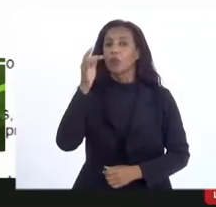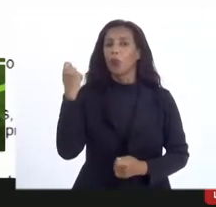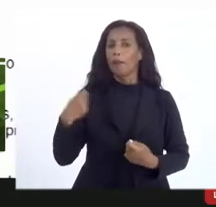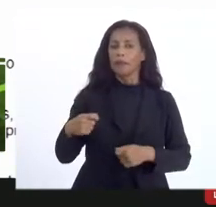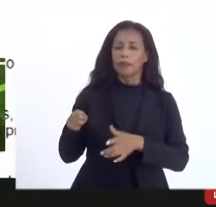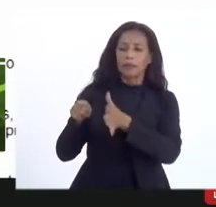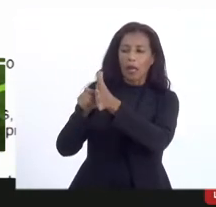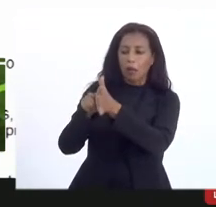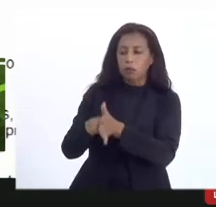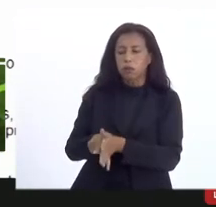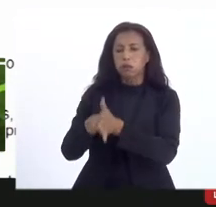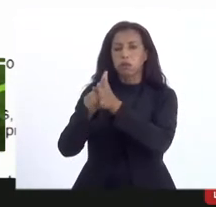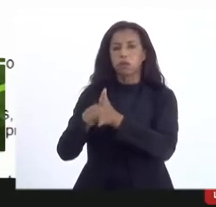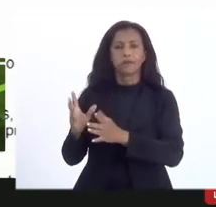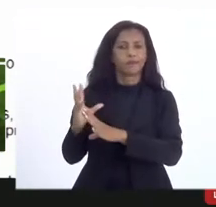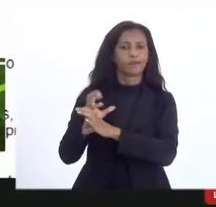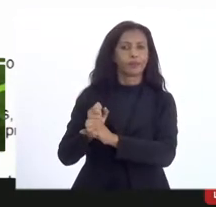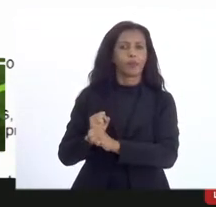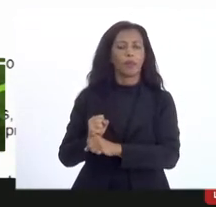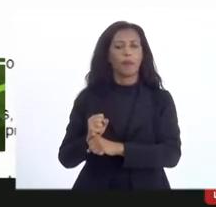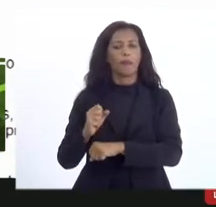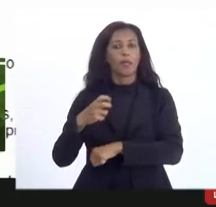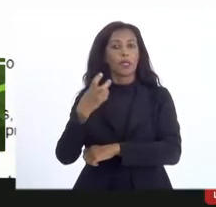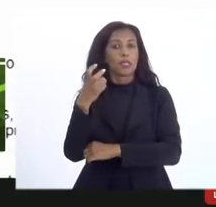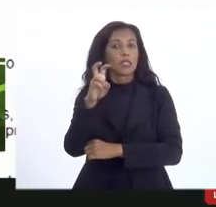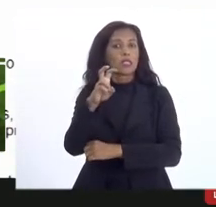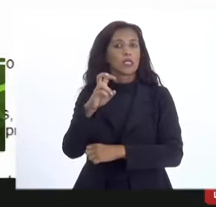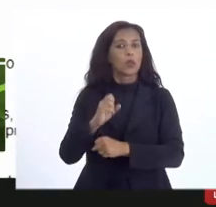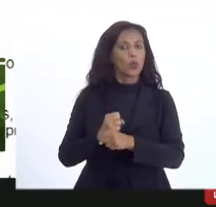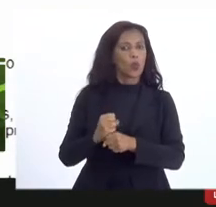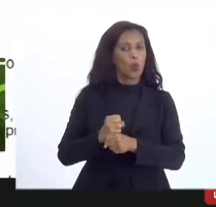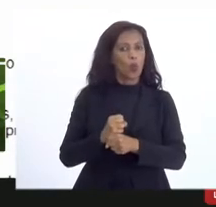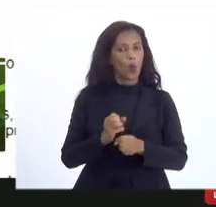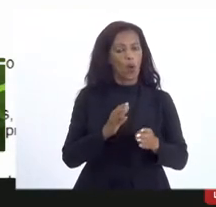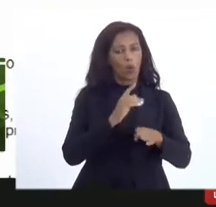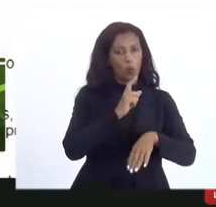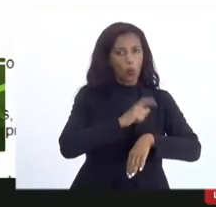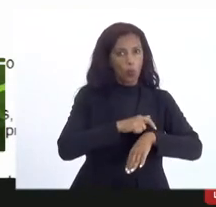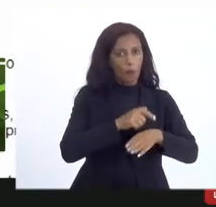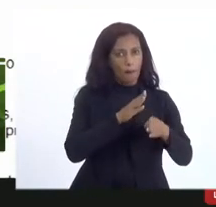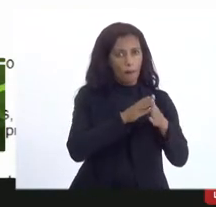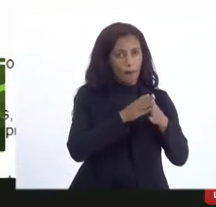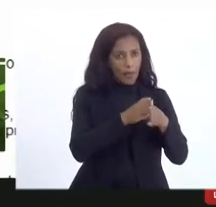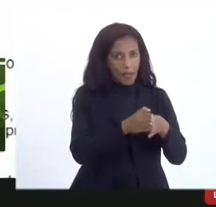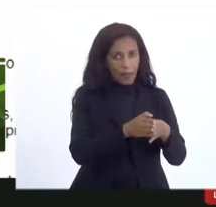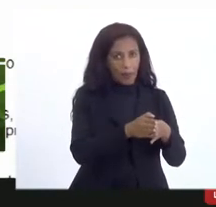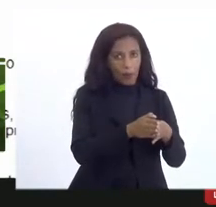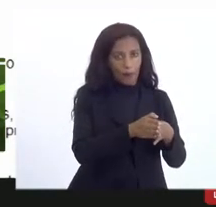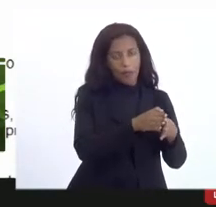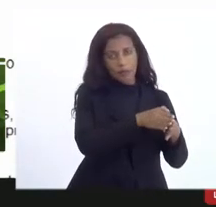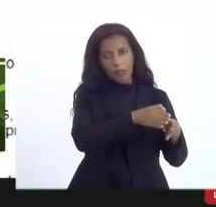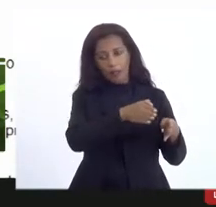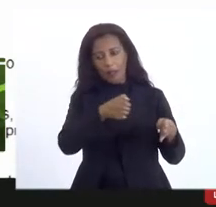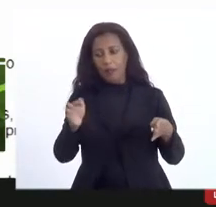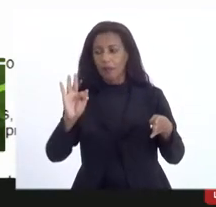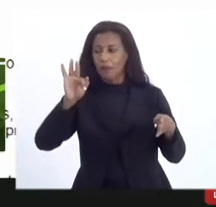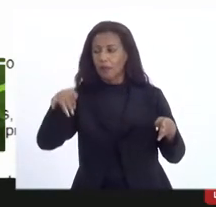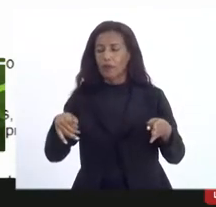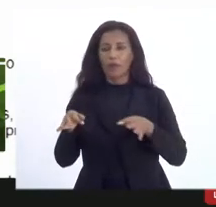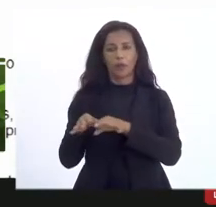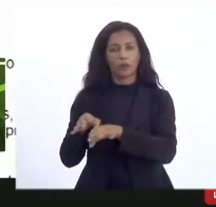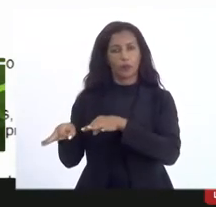controle da administração pública pelo prazo de 5 anos contados da data da apresentação da prestação de contas final do projeto